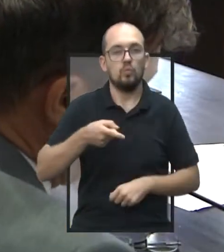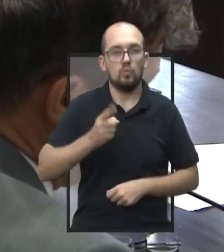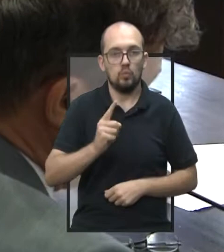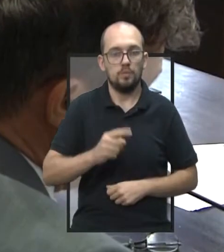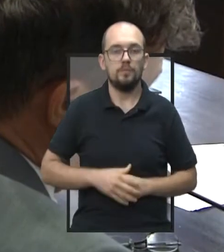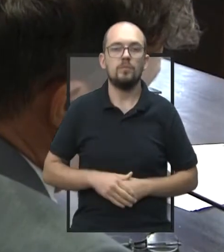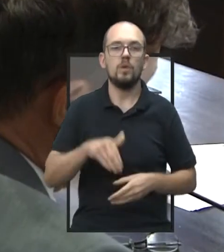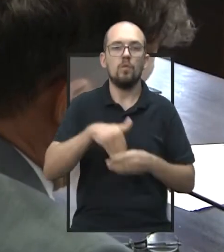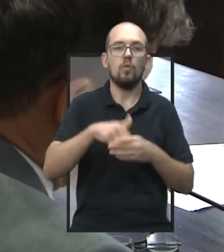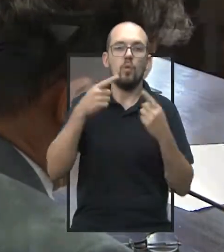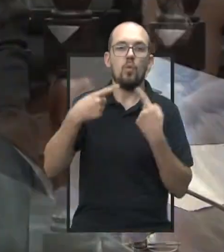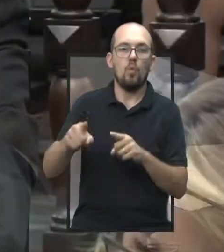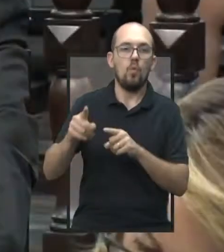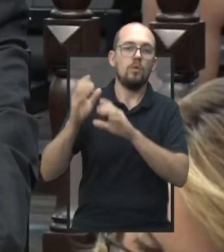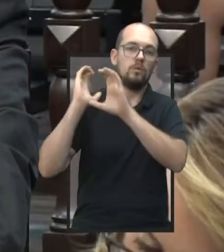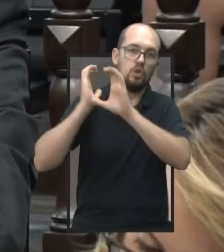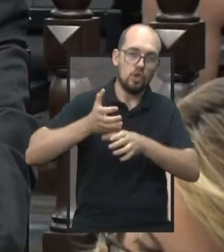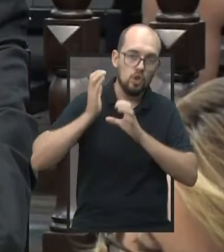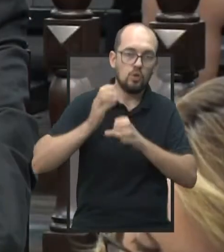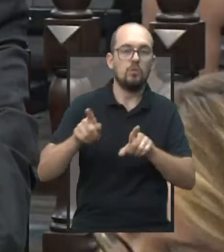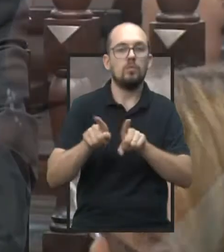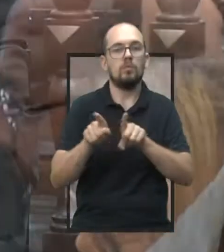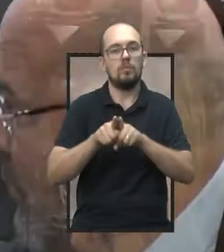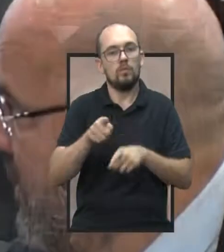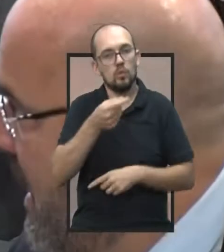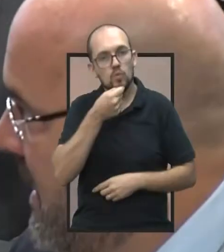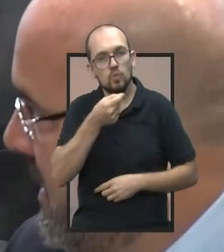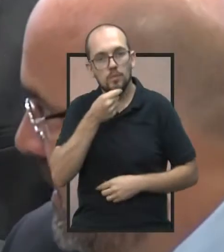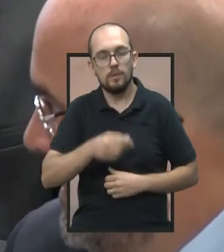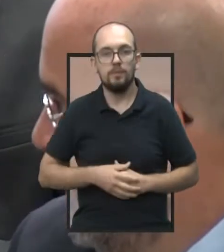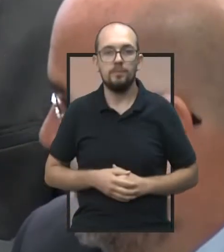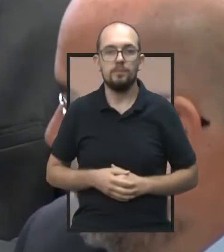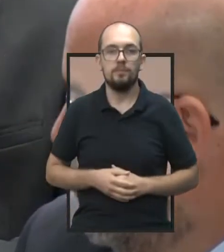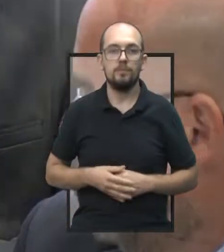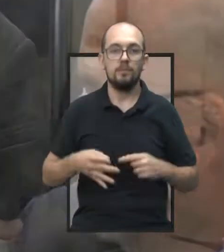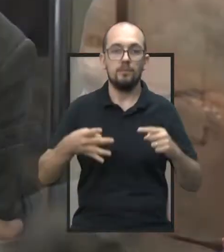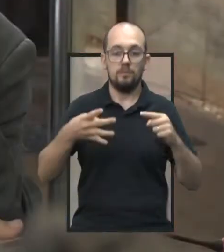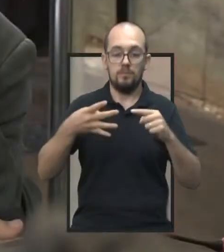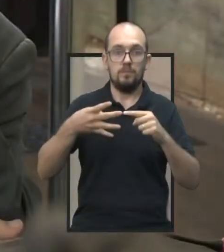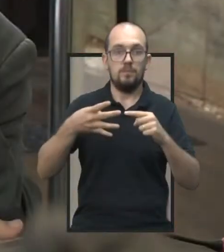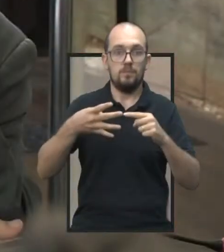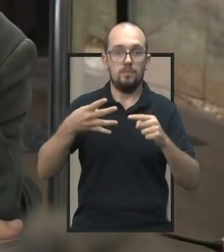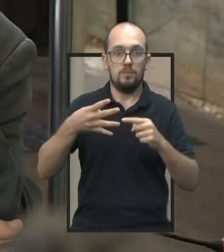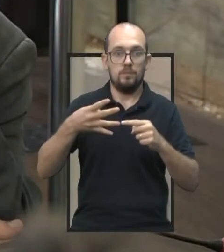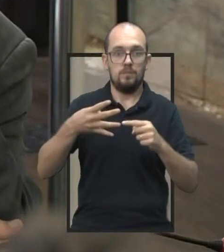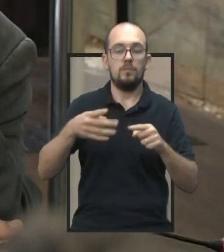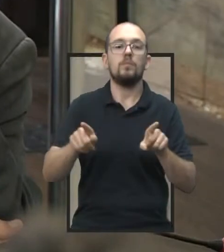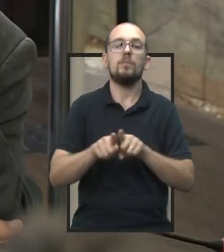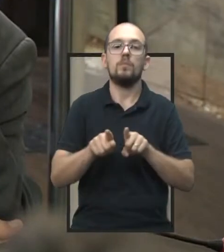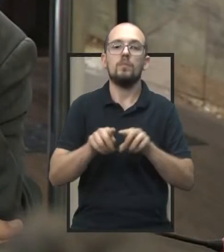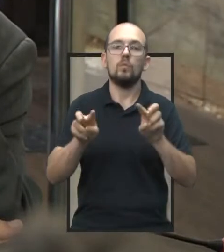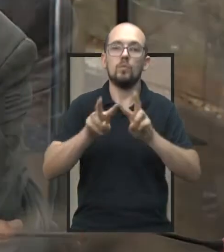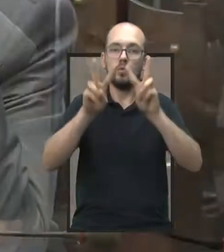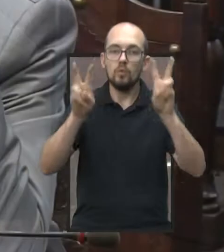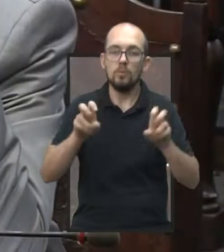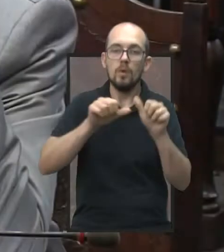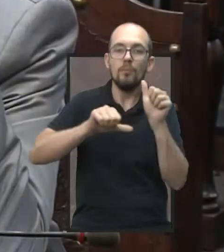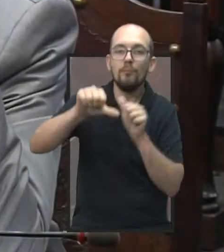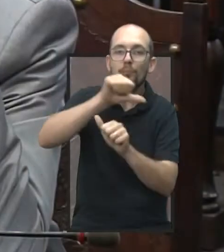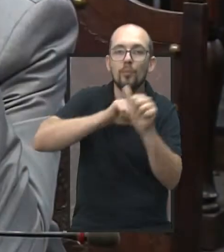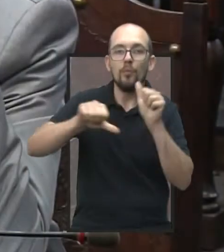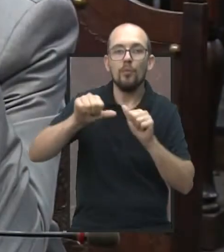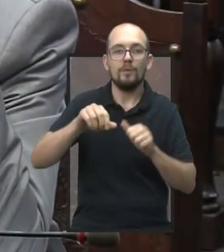votaram contra os vereadores Tito Coloneto e Luiz Henrique Chupeta, outro projeto aprovado dispõe sobre